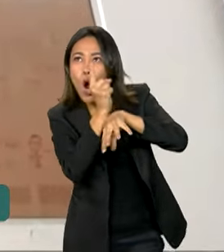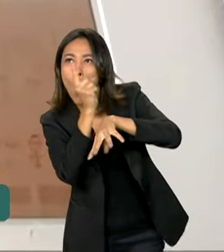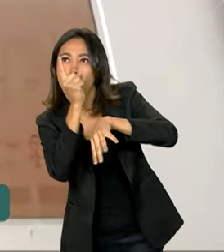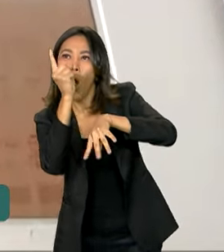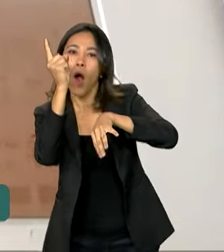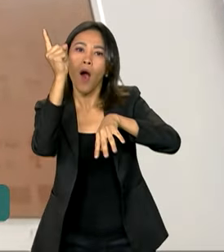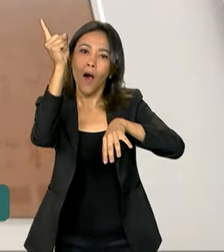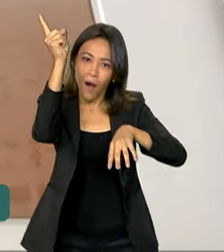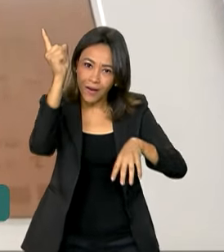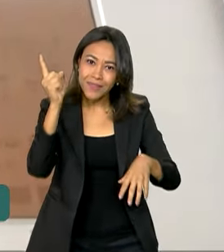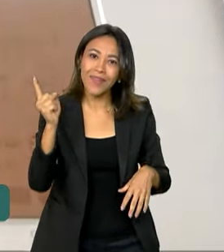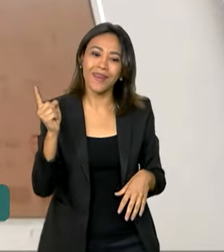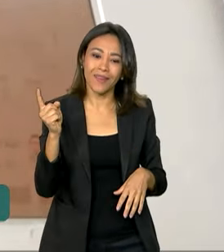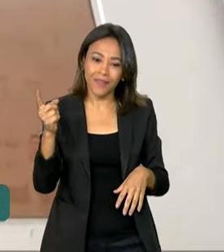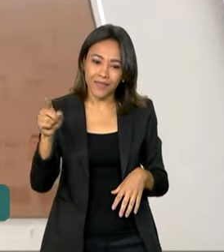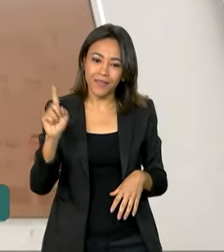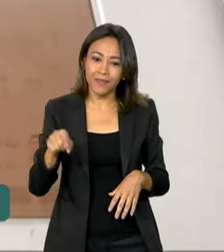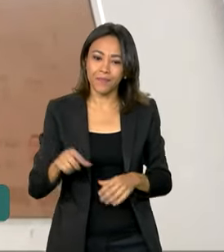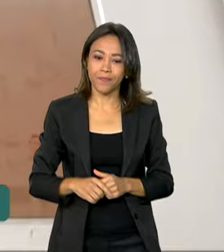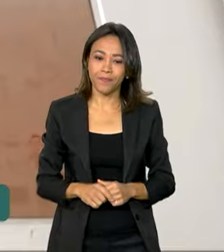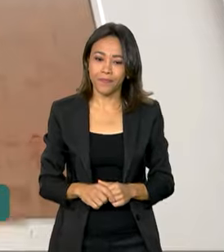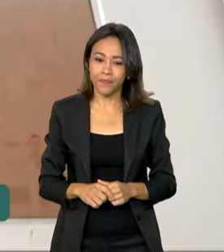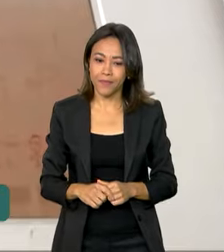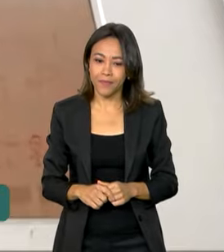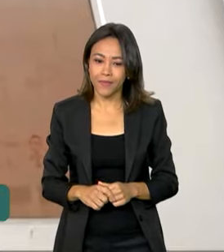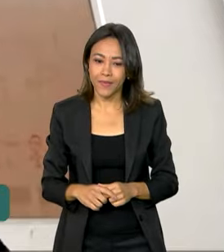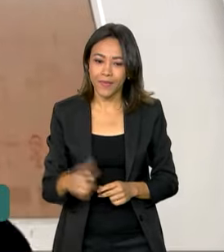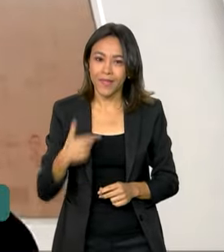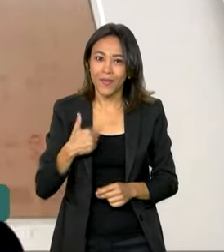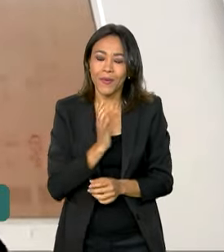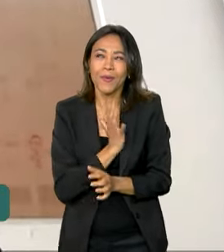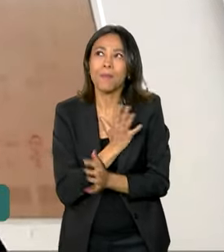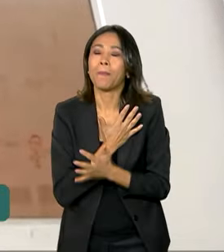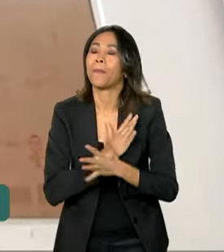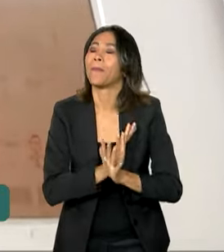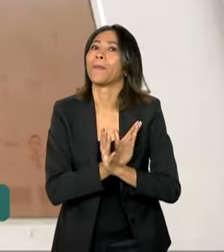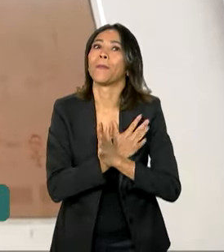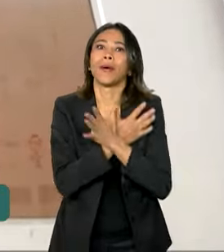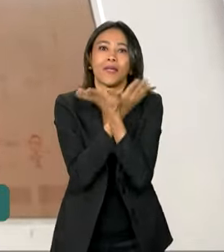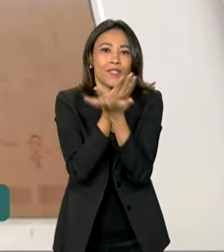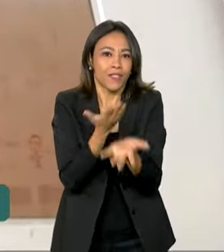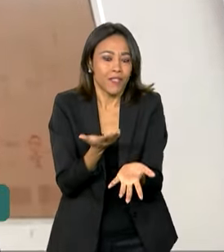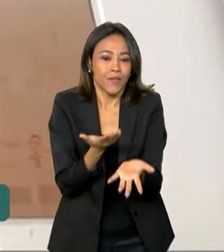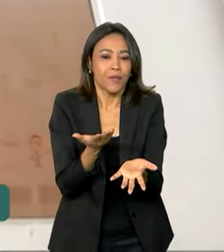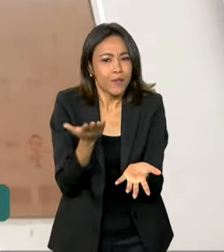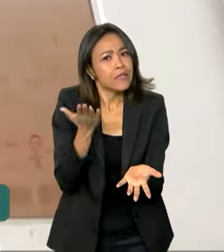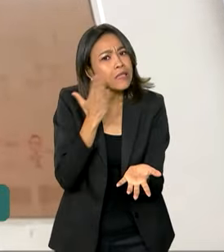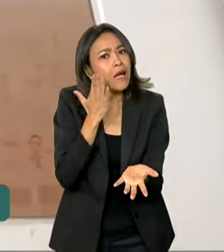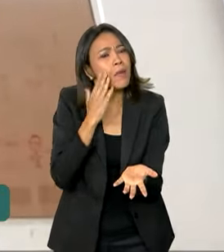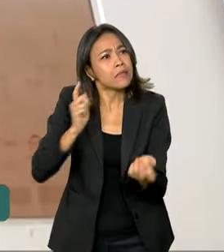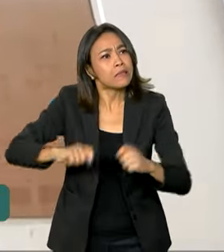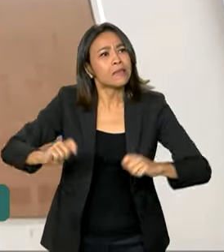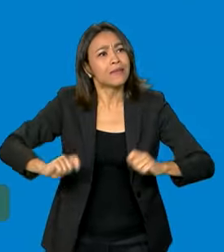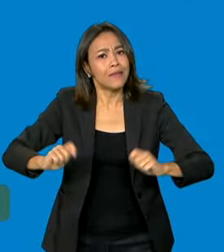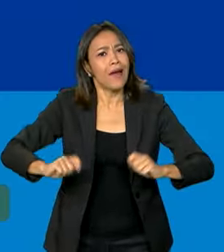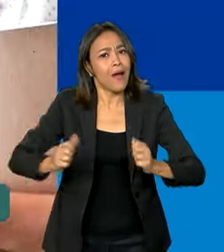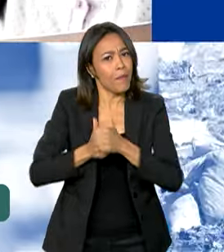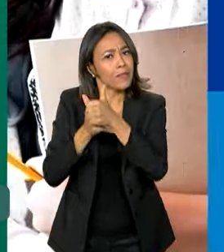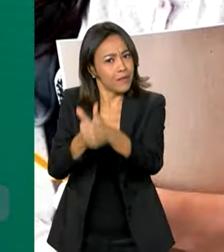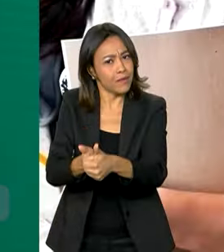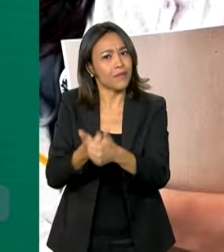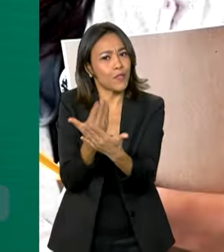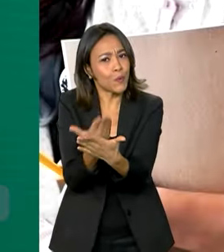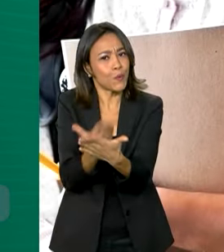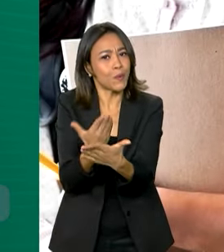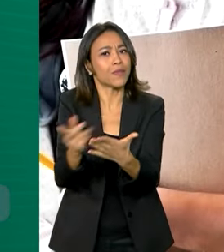meio do espaço, eu pude ter mais paixão por isso. E poder saber, sim, que é possível seguir na área, se eu quiser. As